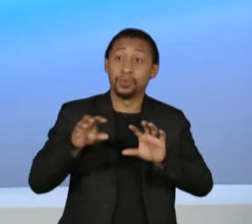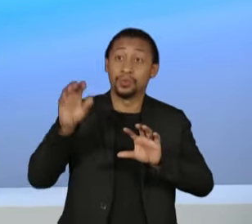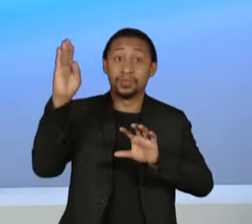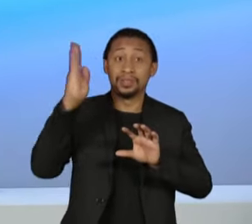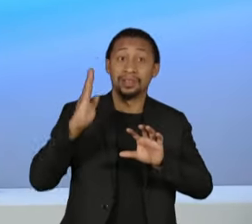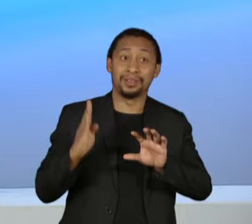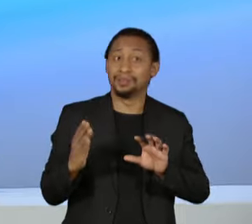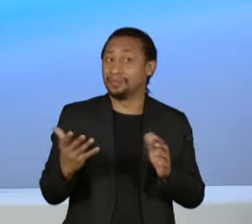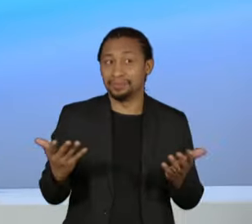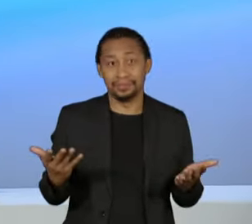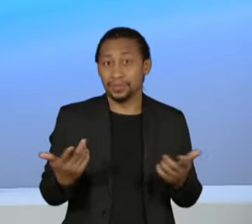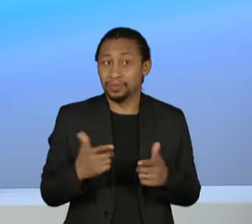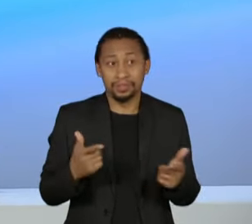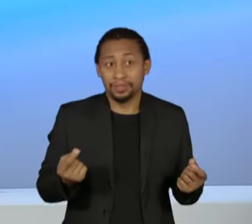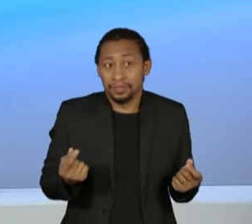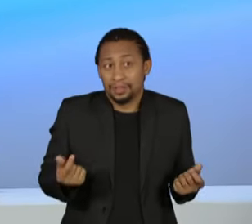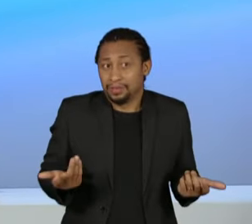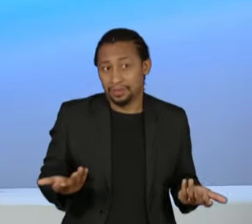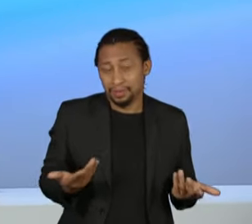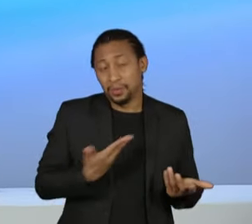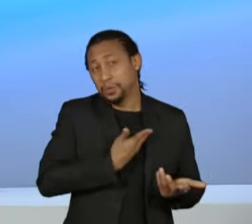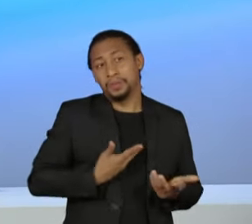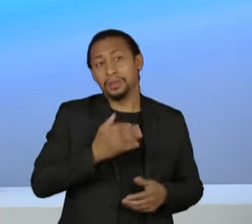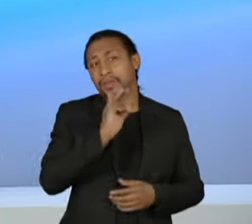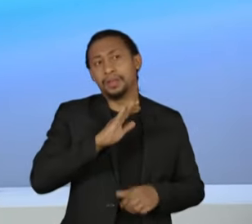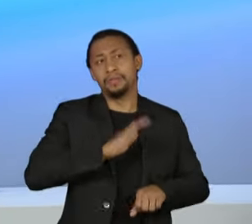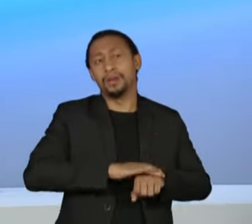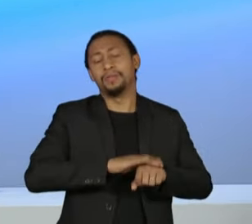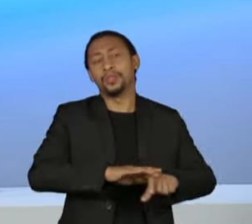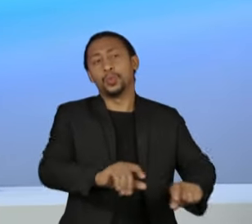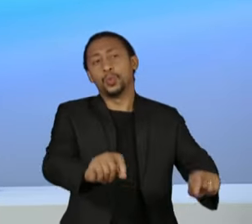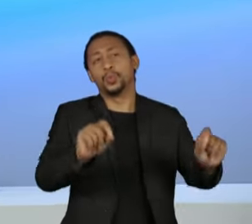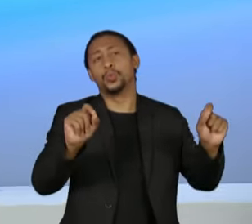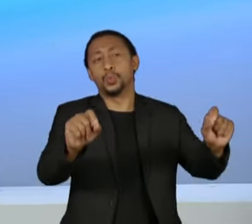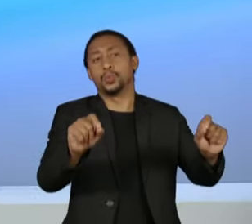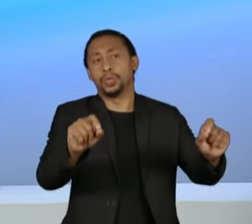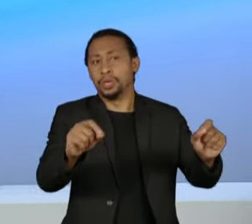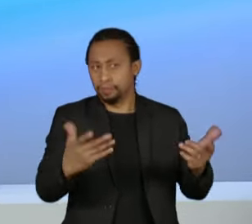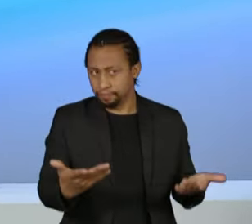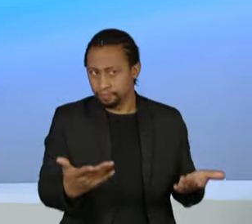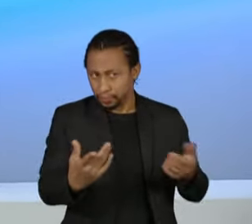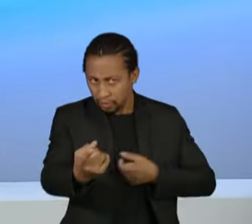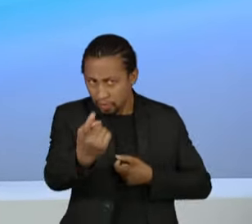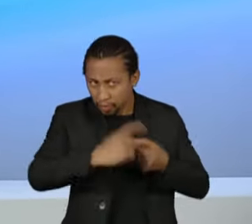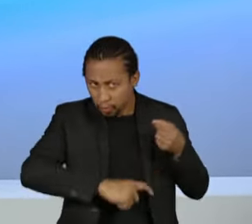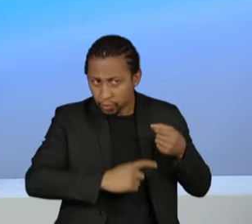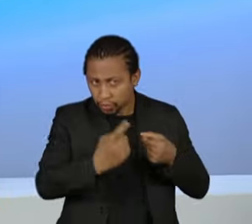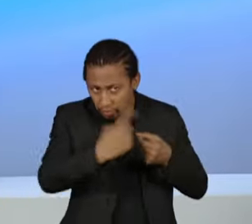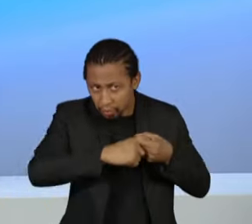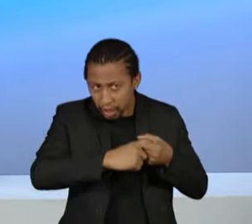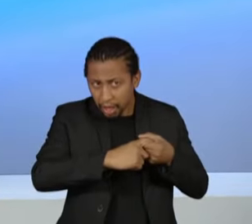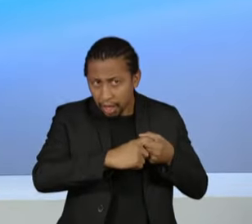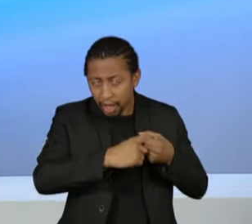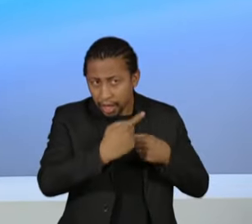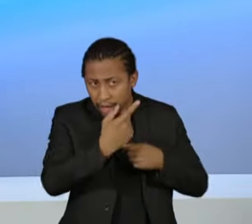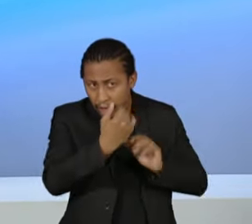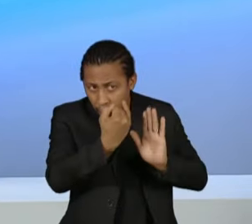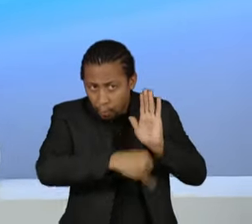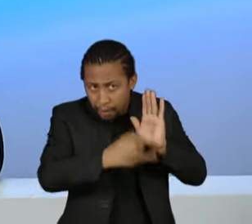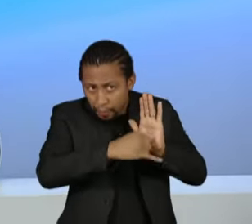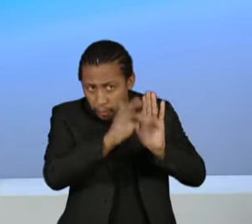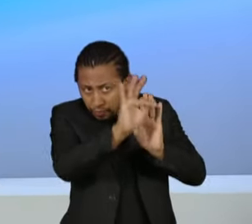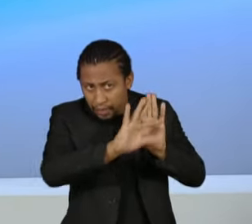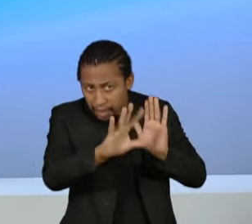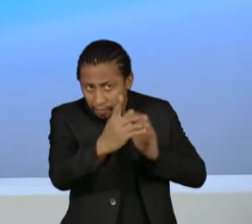O governo federal vai fazer o que a partir do ano que vem? Ele vai retomar o imposto federal, por exemplo? Uma pergunta bem objetiva. Ele vai